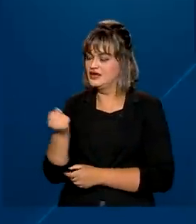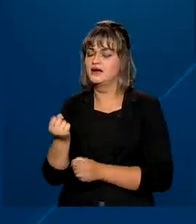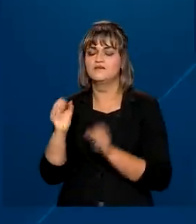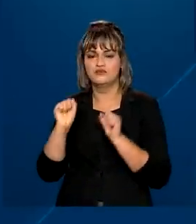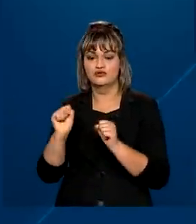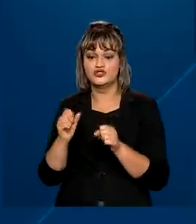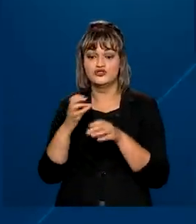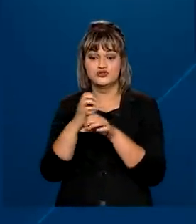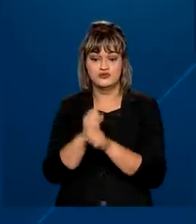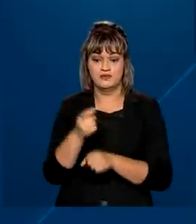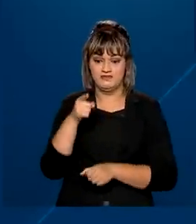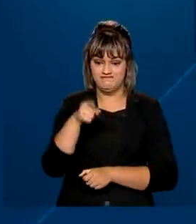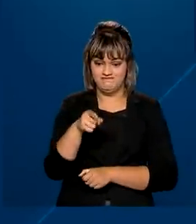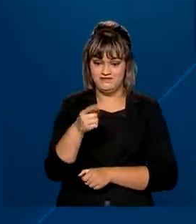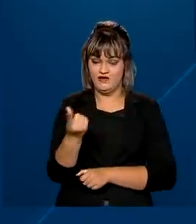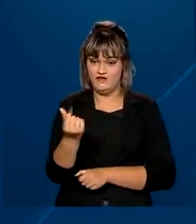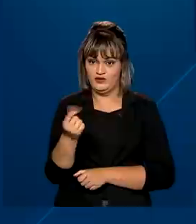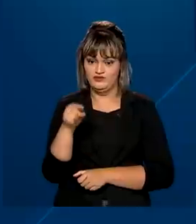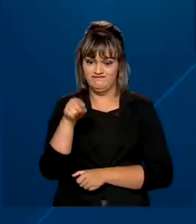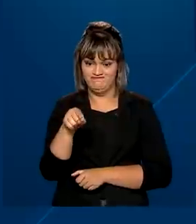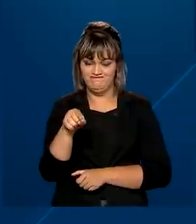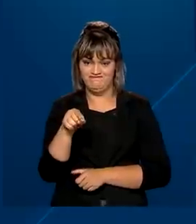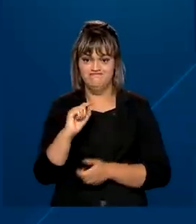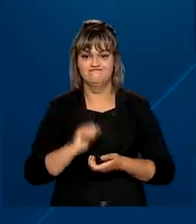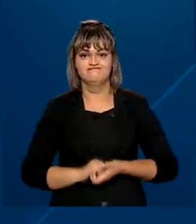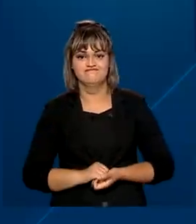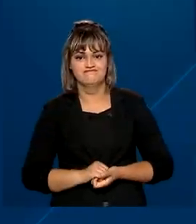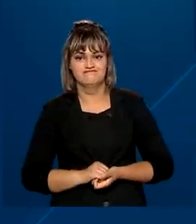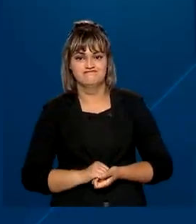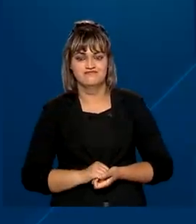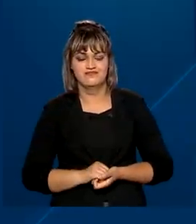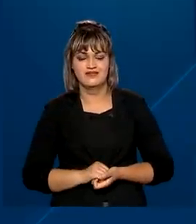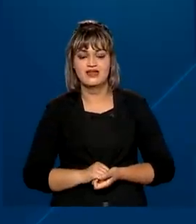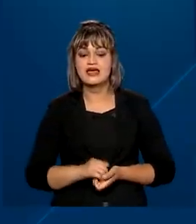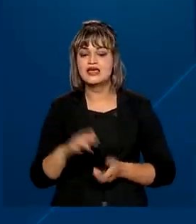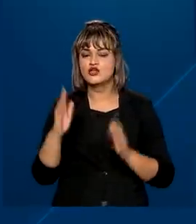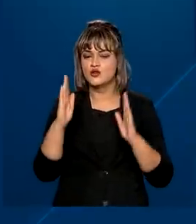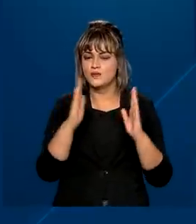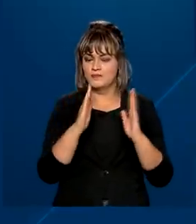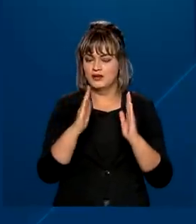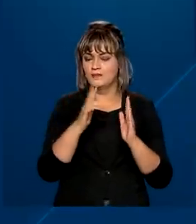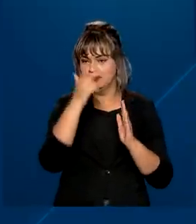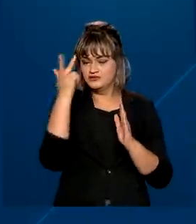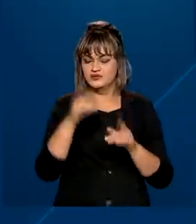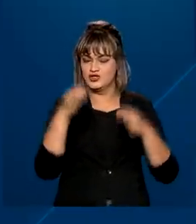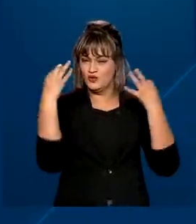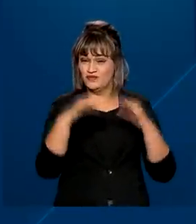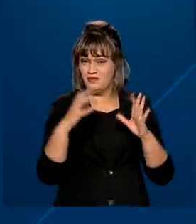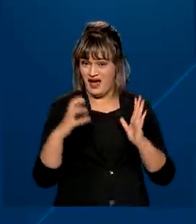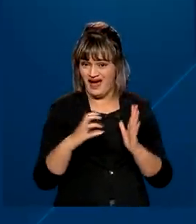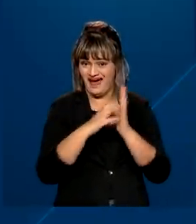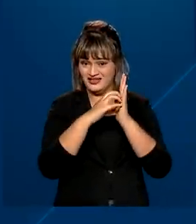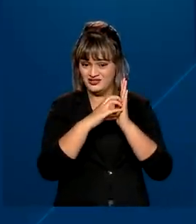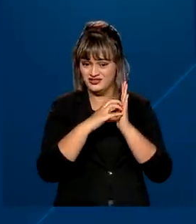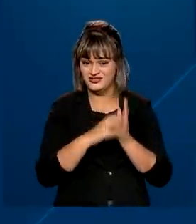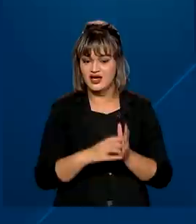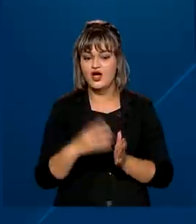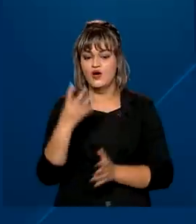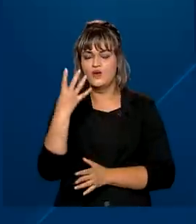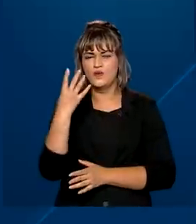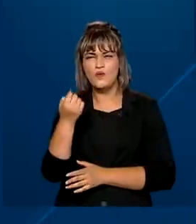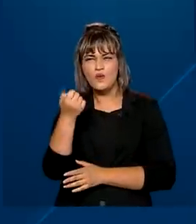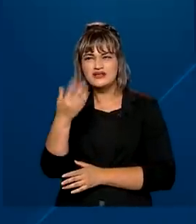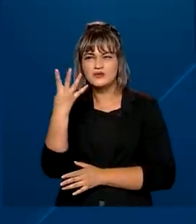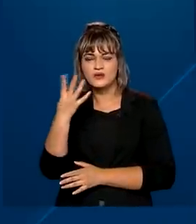bilhões e 780 milhões de reais. Já entre os trabalhadores com AIDS, quase 4